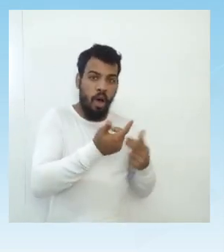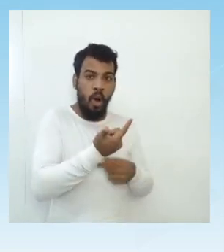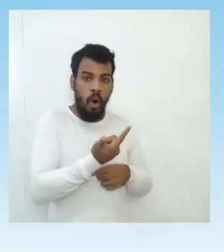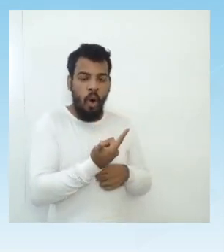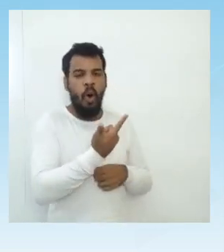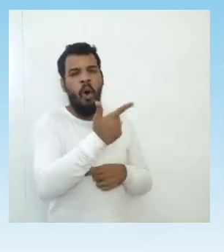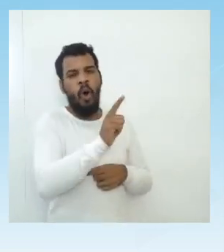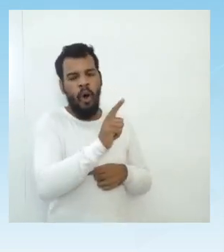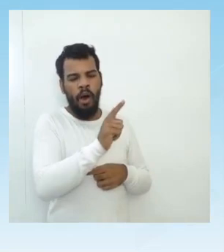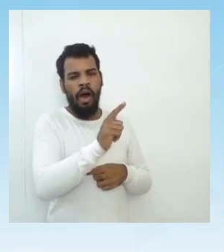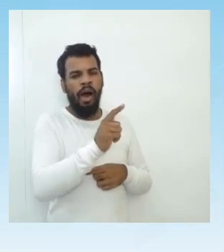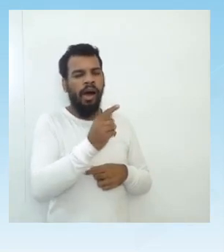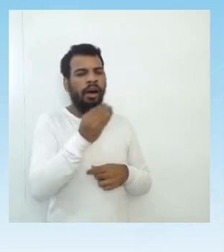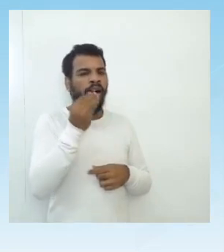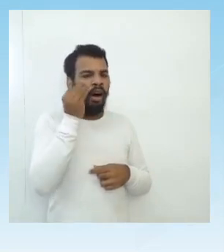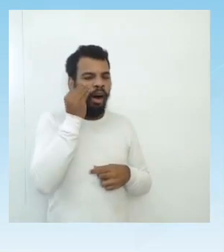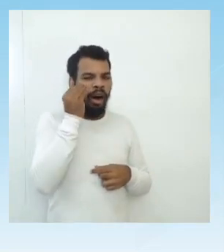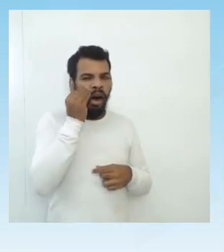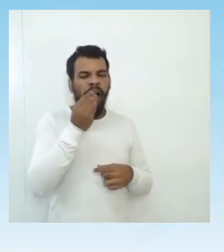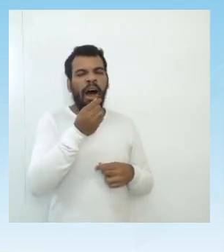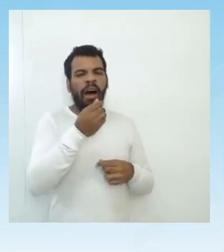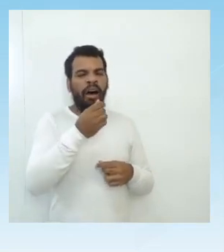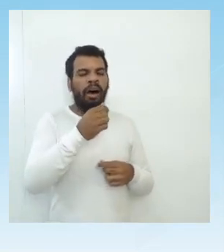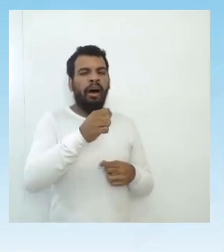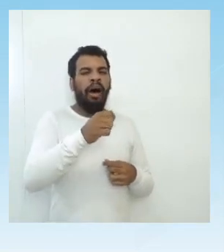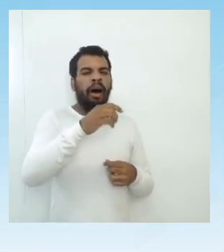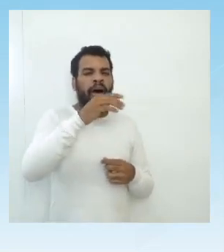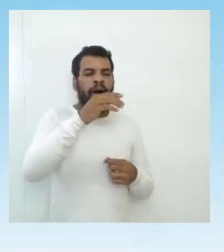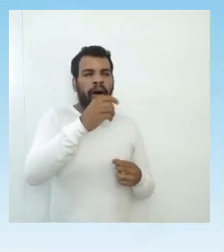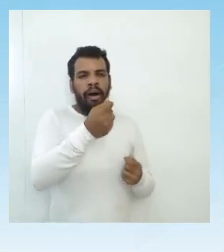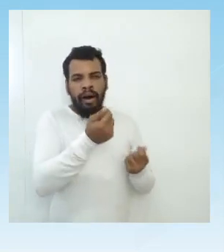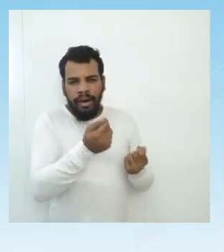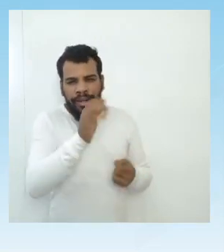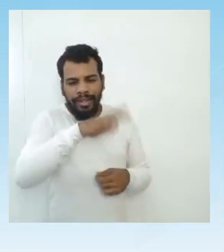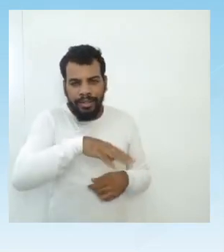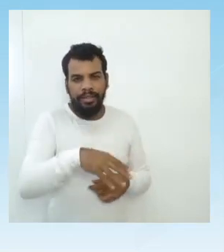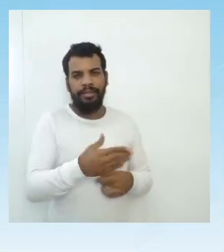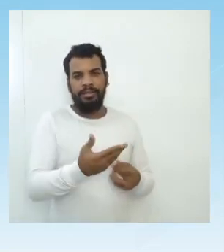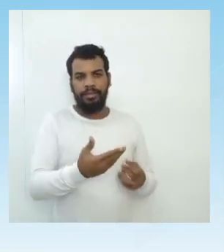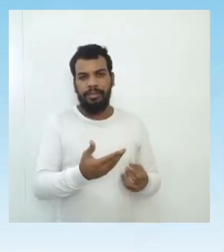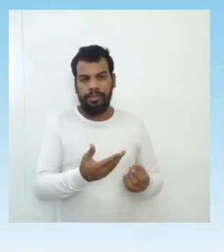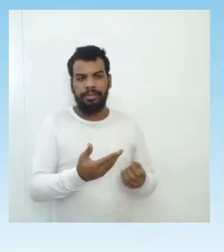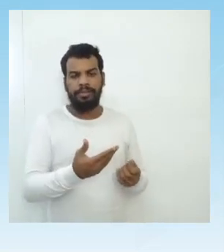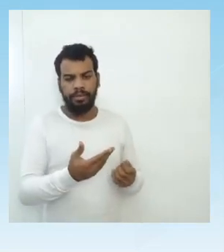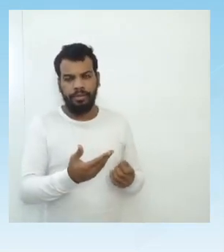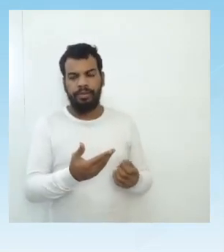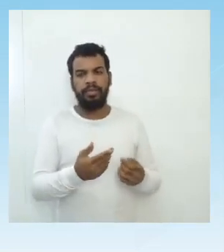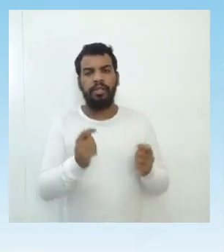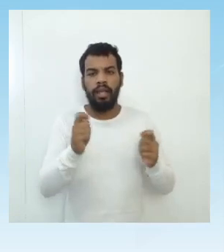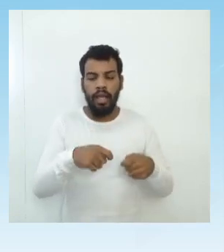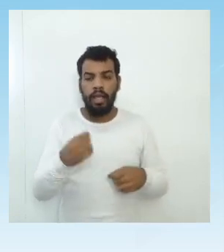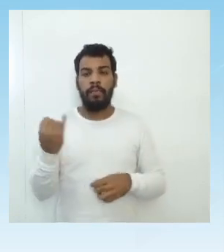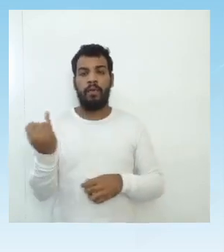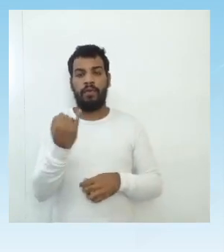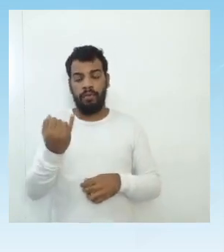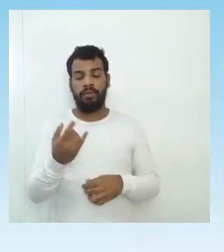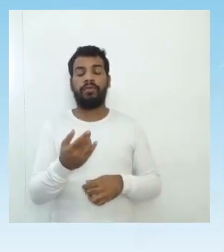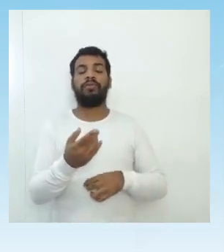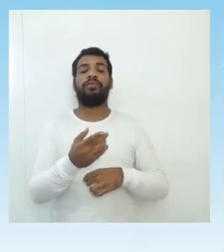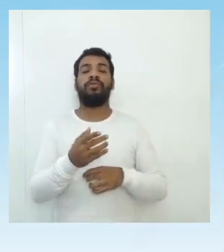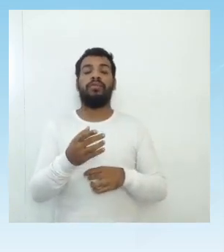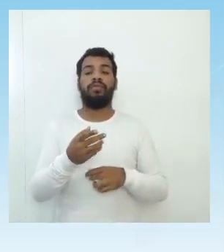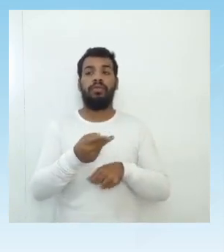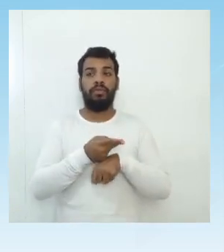tentativa de baratear e melhorar as suas aplicações. É uma busca que ela vai ser